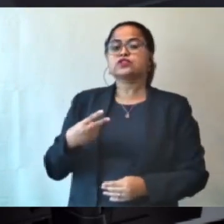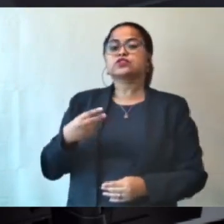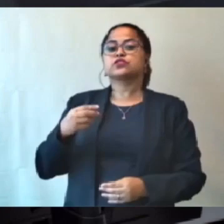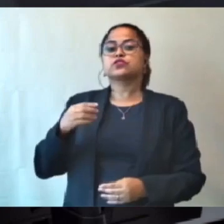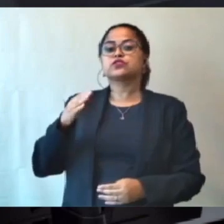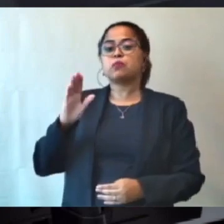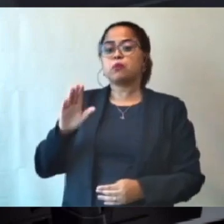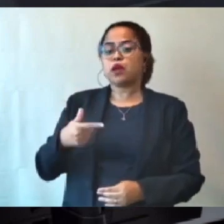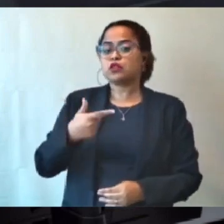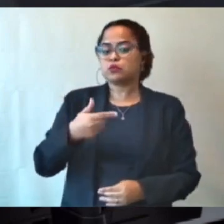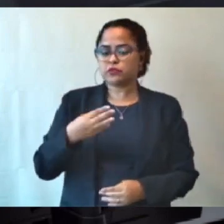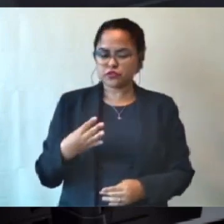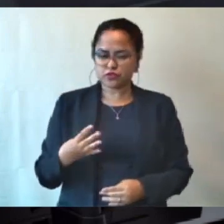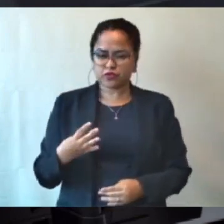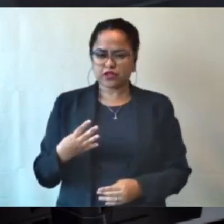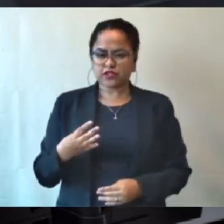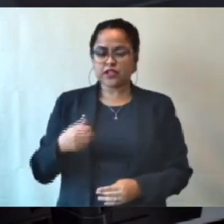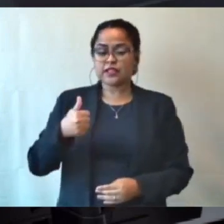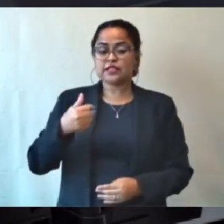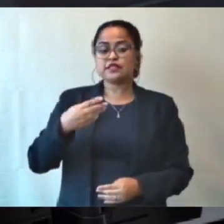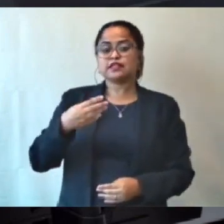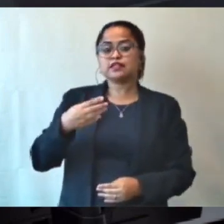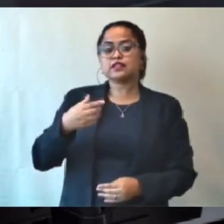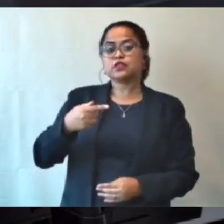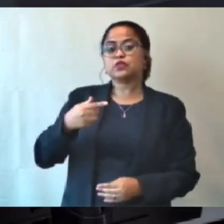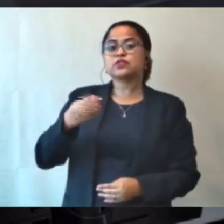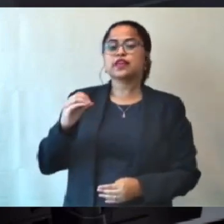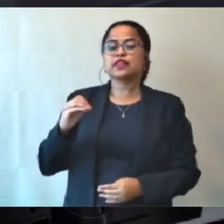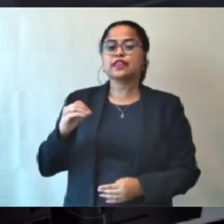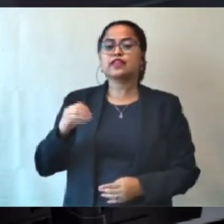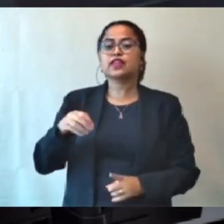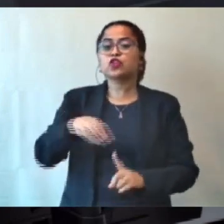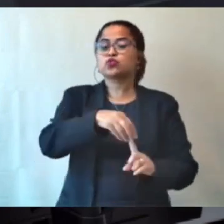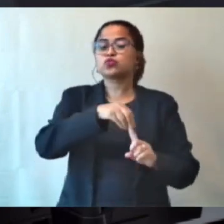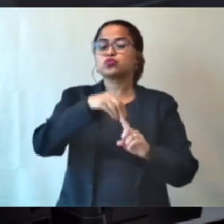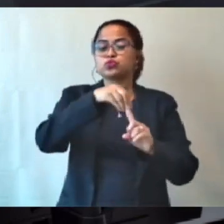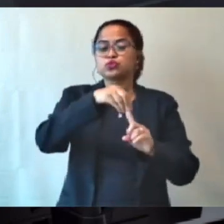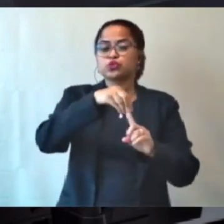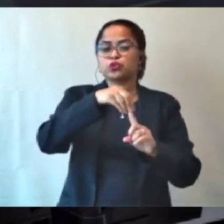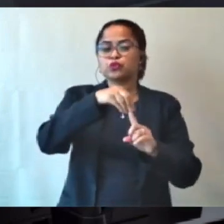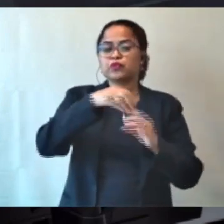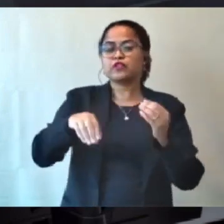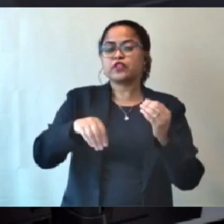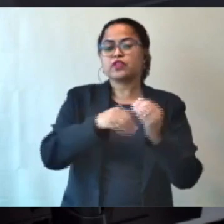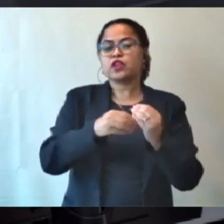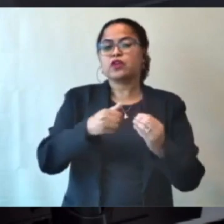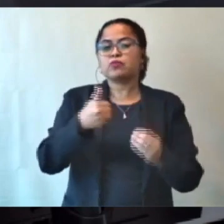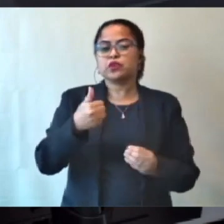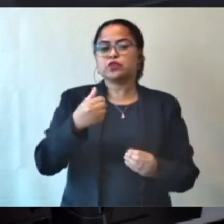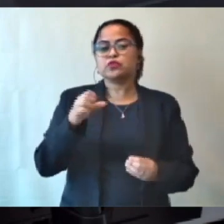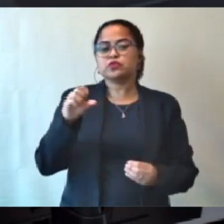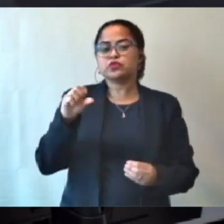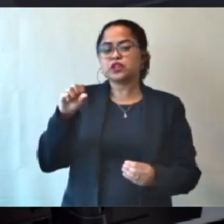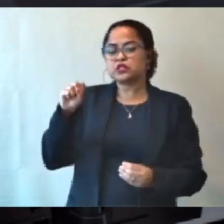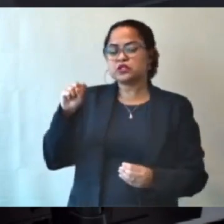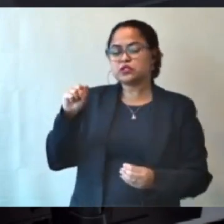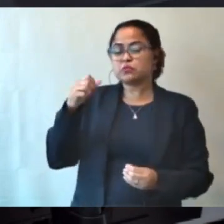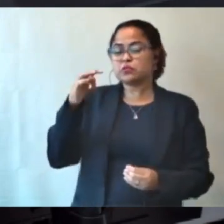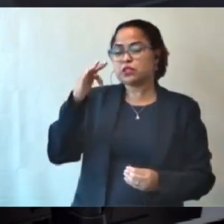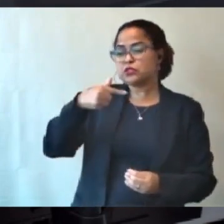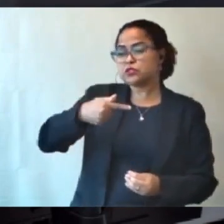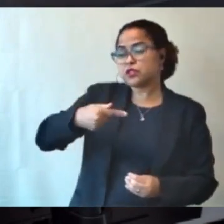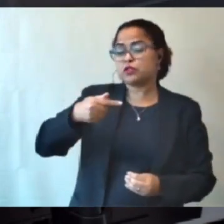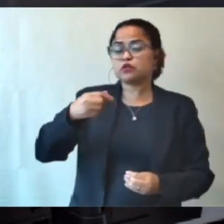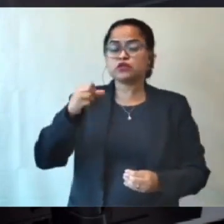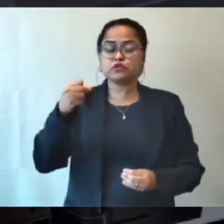Requerimento de comissão 170 de 2024, turno único, vinculado ao requerimento 1628 de 2023. Solicitação.